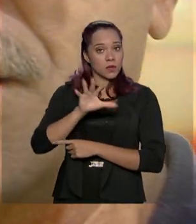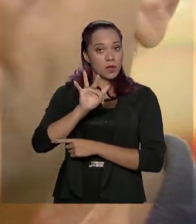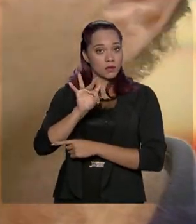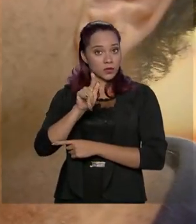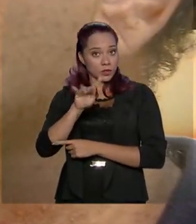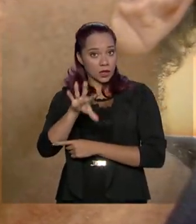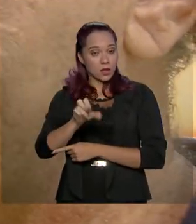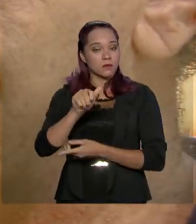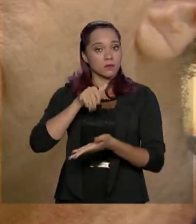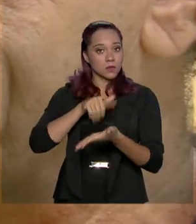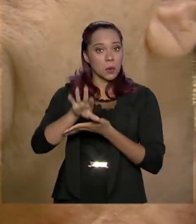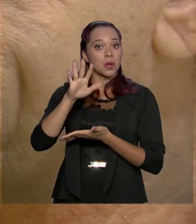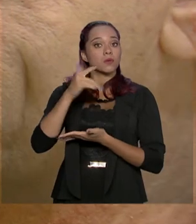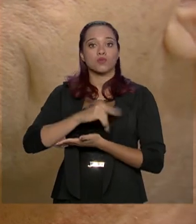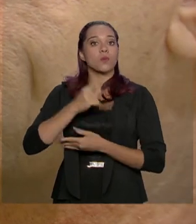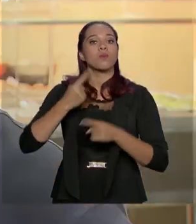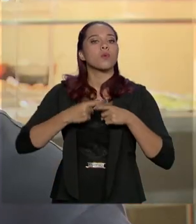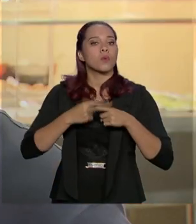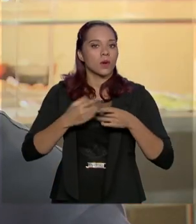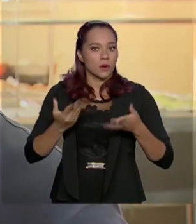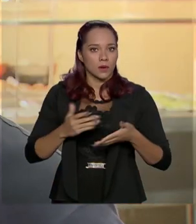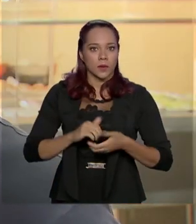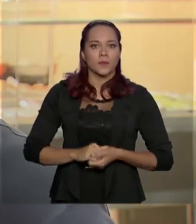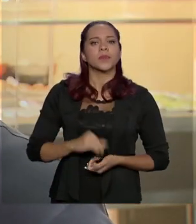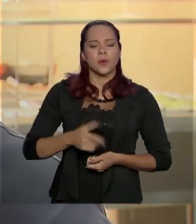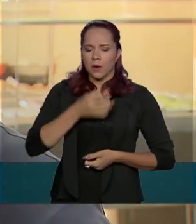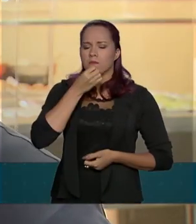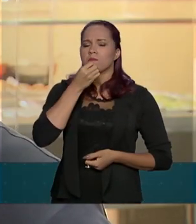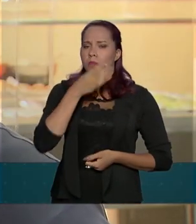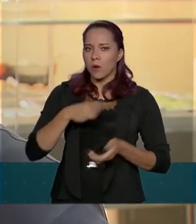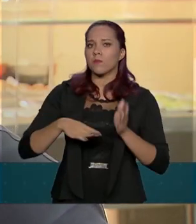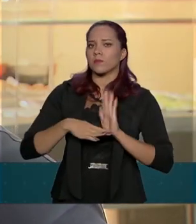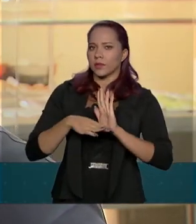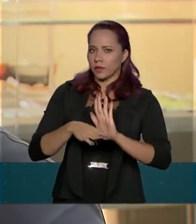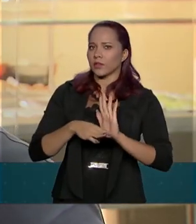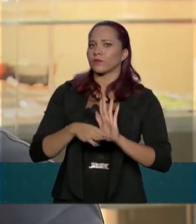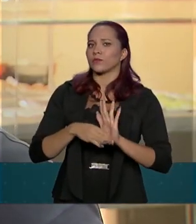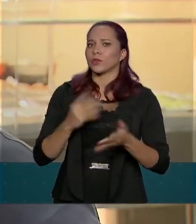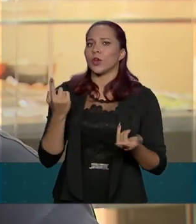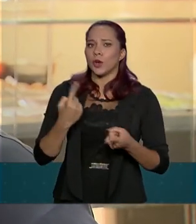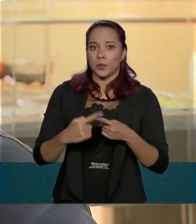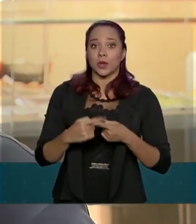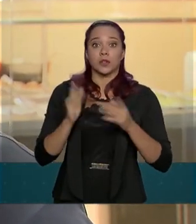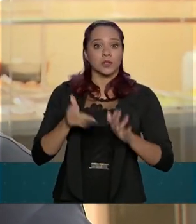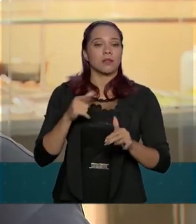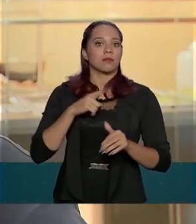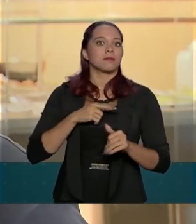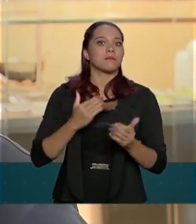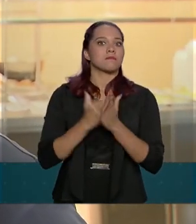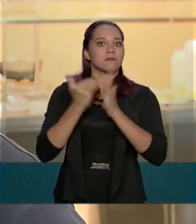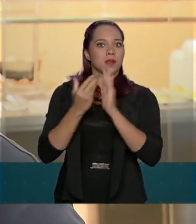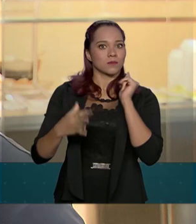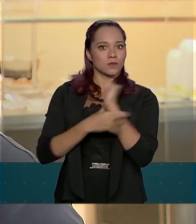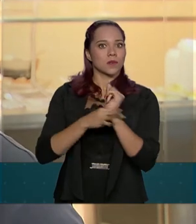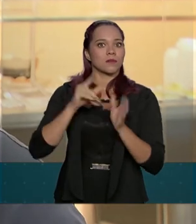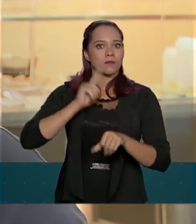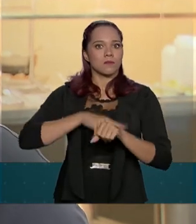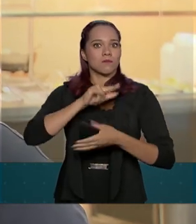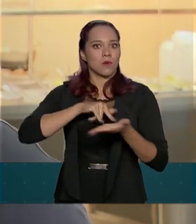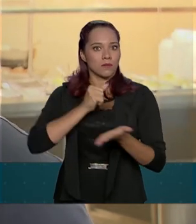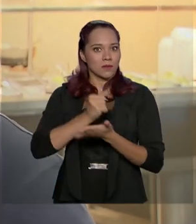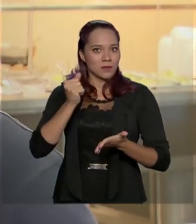nas demissões sem justa causa. É um bom benefício, porque ele gera mais segurança na contratação,